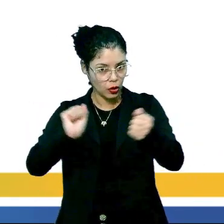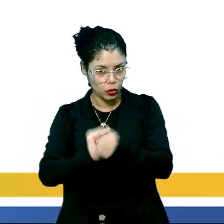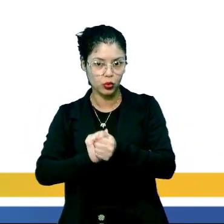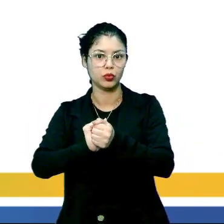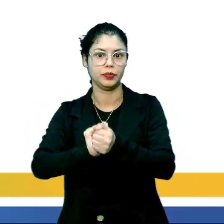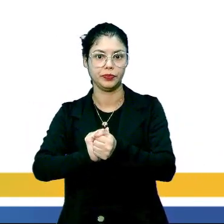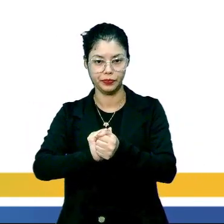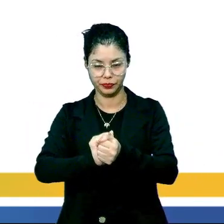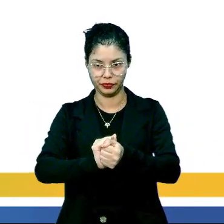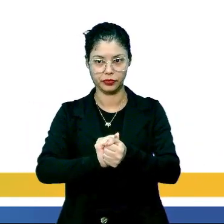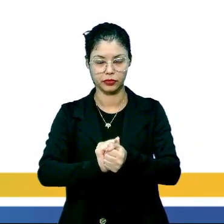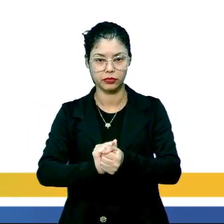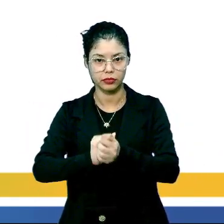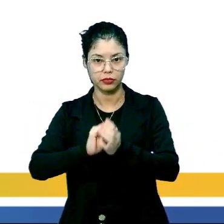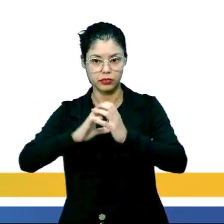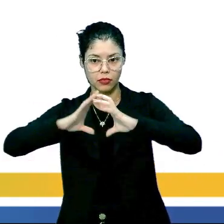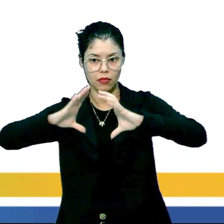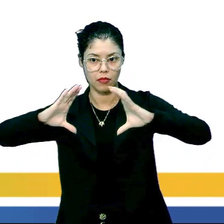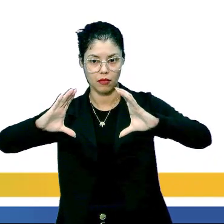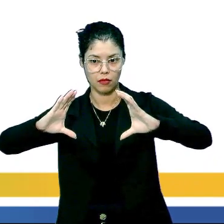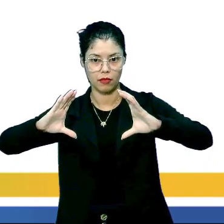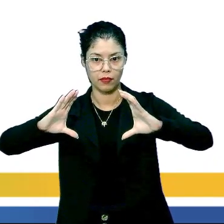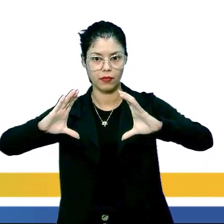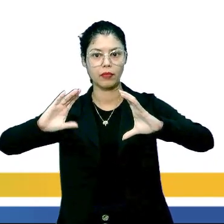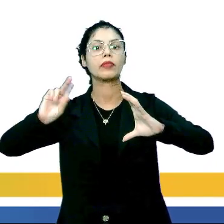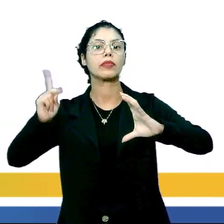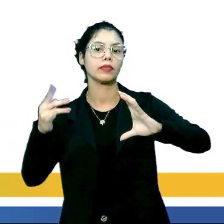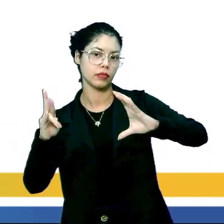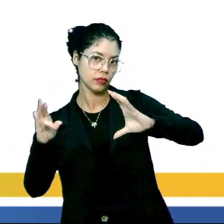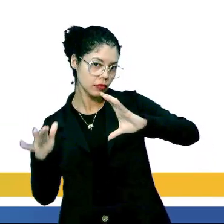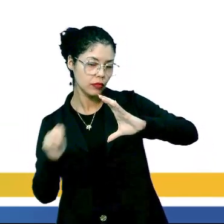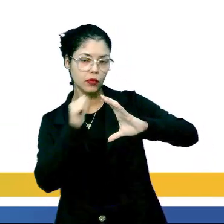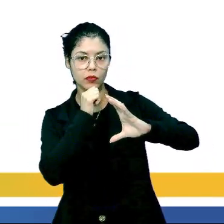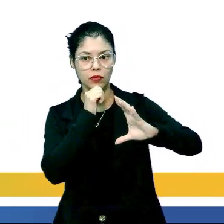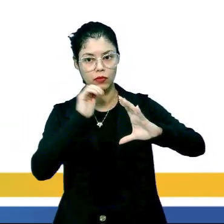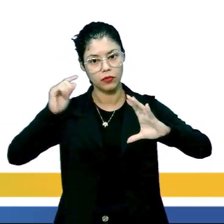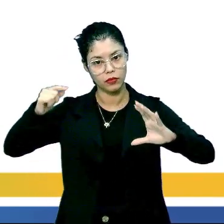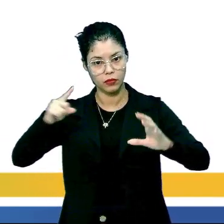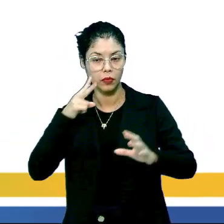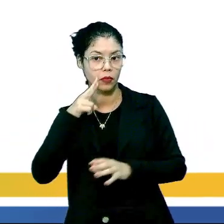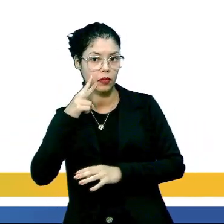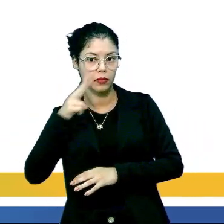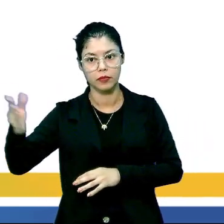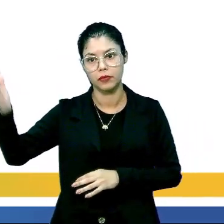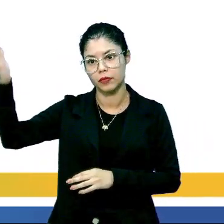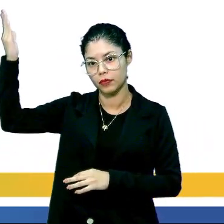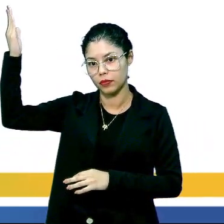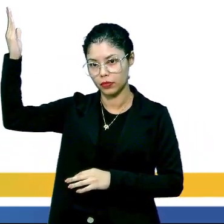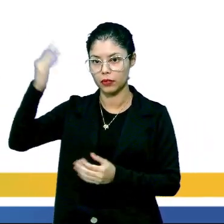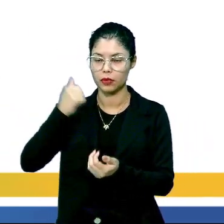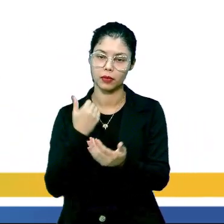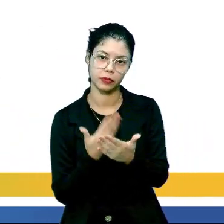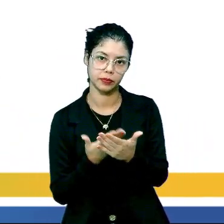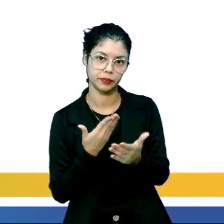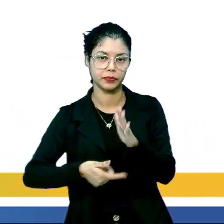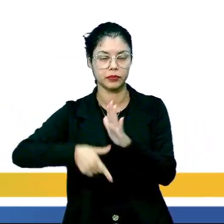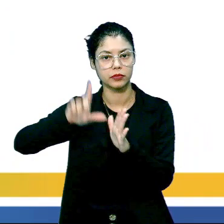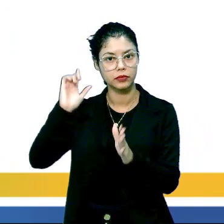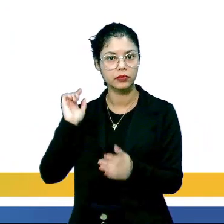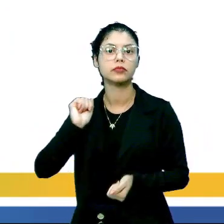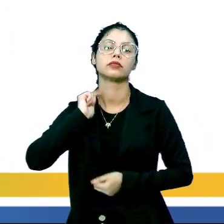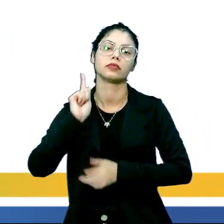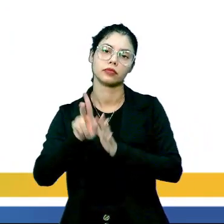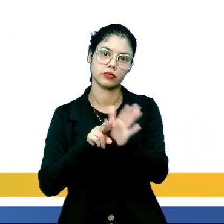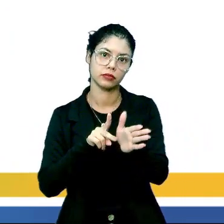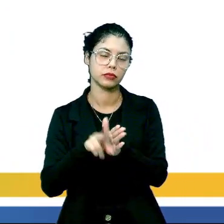eles formam, então, um átomo maior, que é o átomo de hélio. A fusão nuclear, vocês estão acompanhando nas outras aulas de biologia,